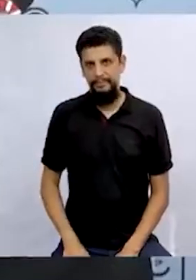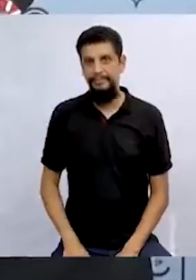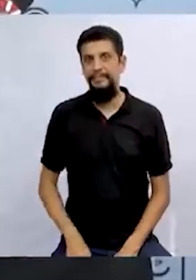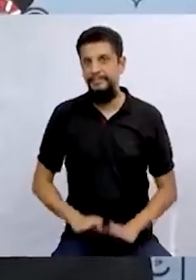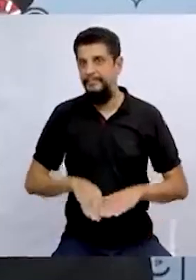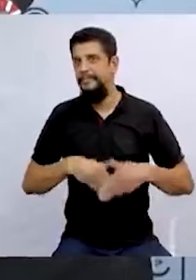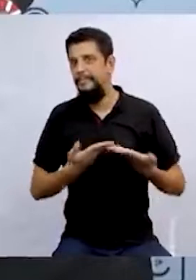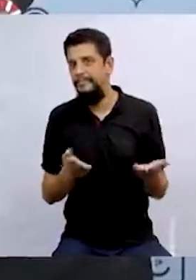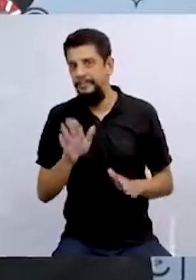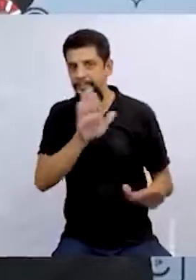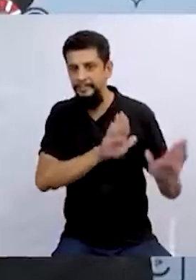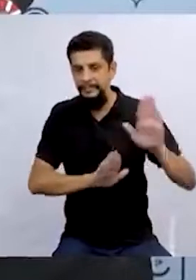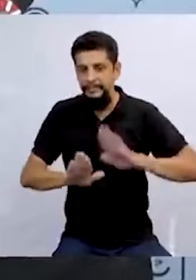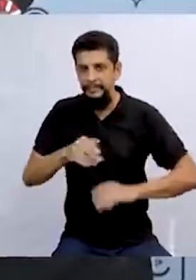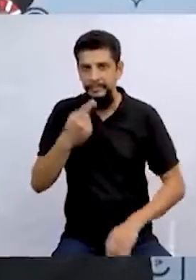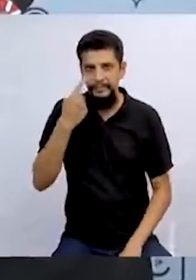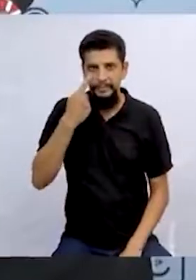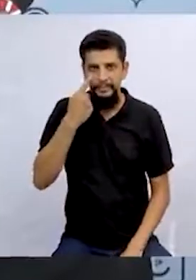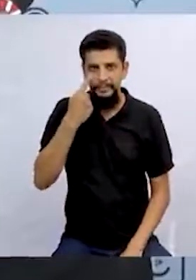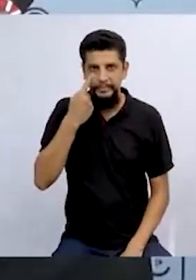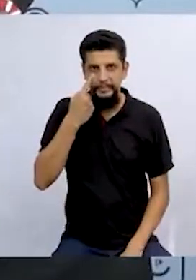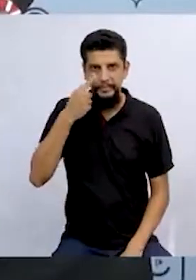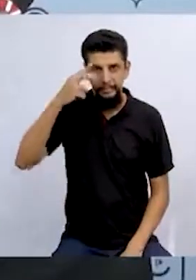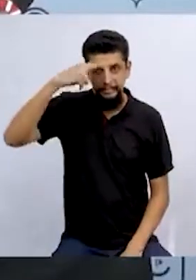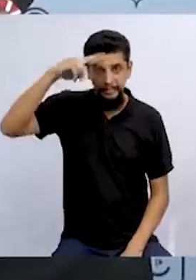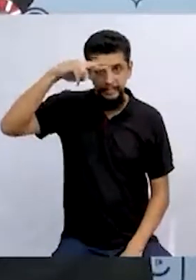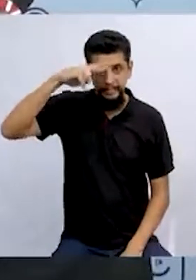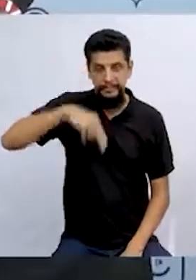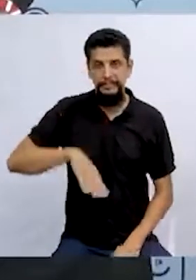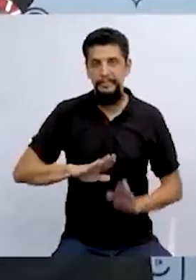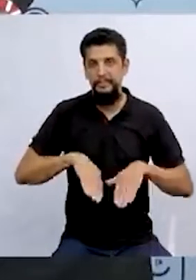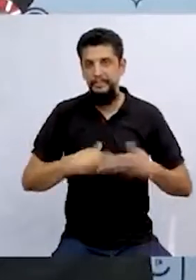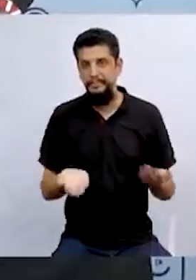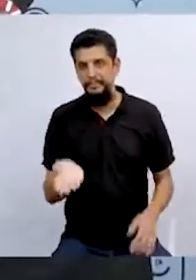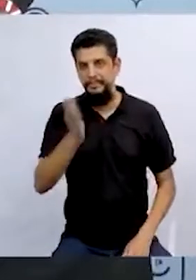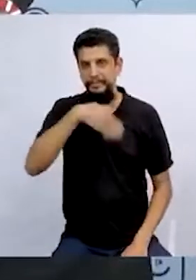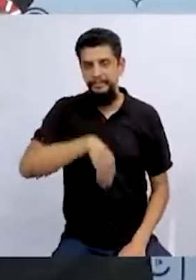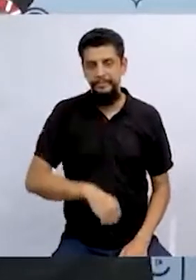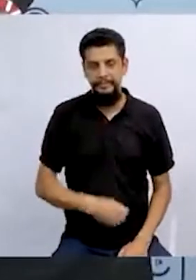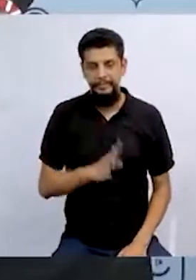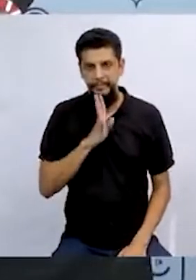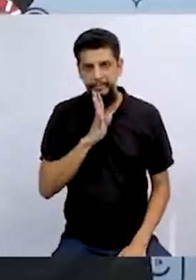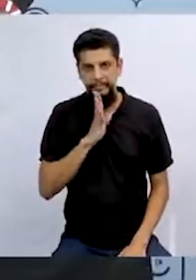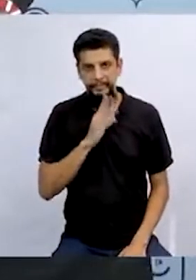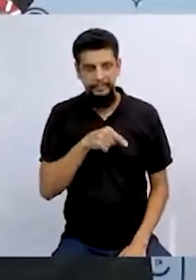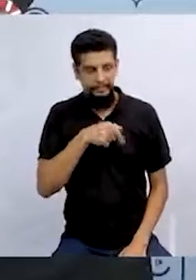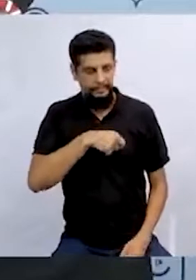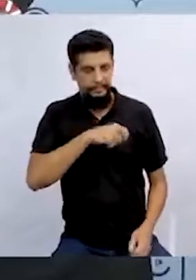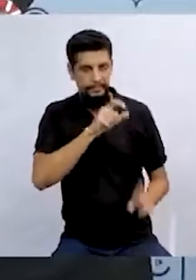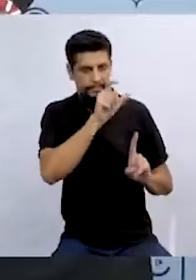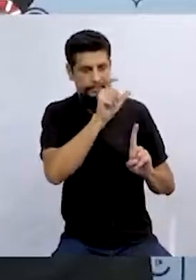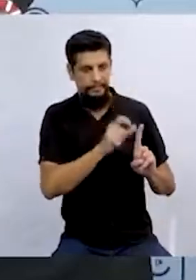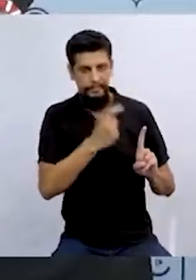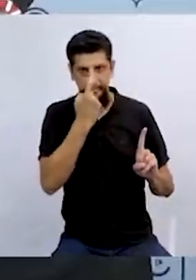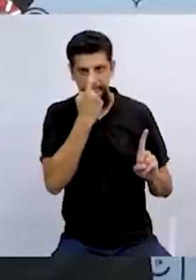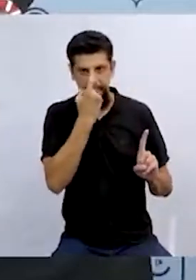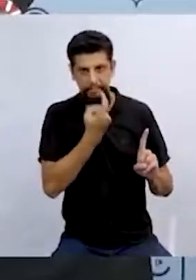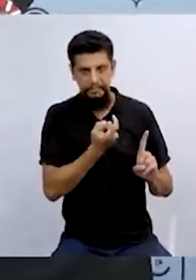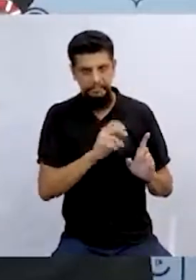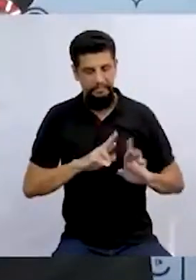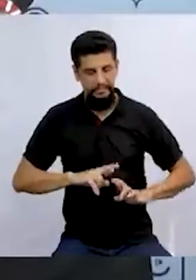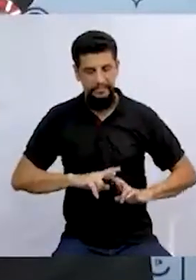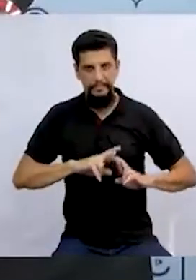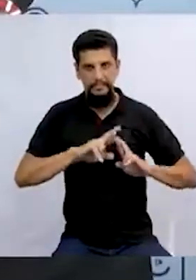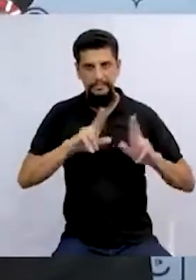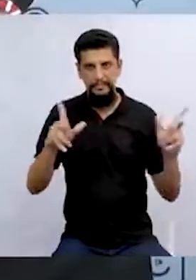E aí, tá preparado para mergulhar nessa história? Então, vem comigo conhecer essa bruxa toda